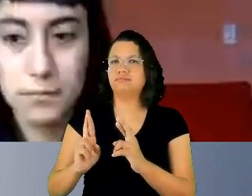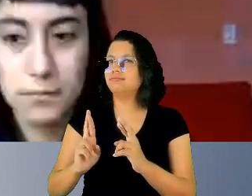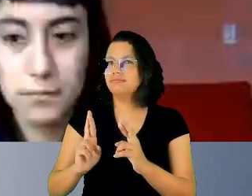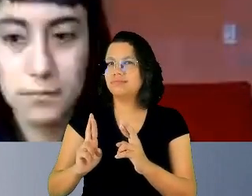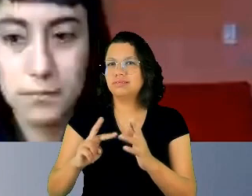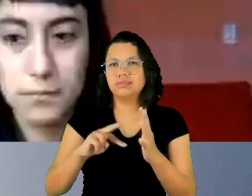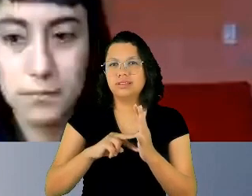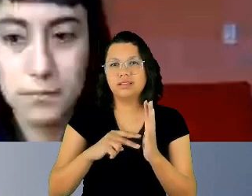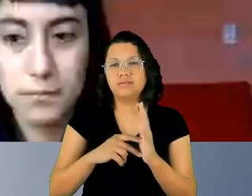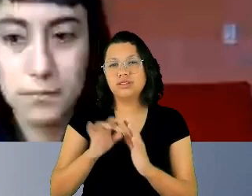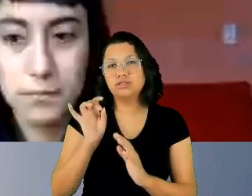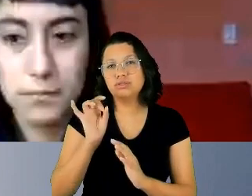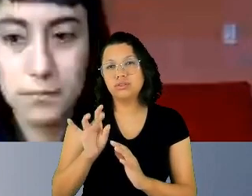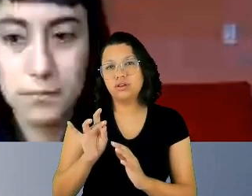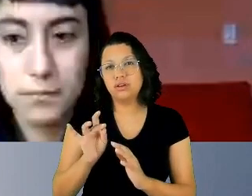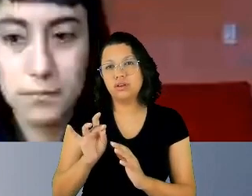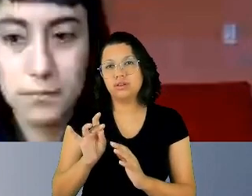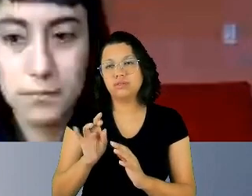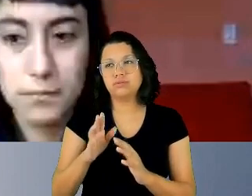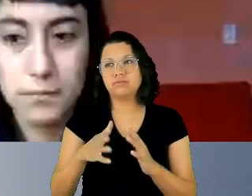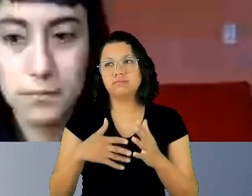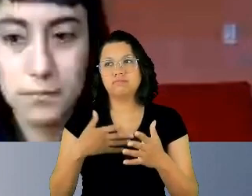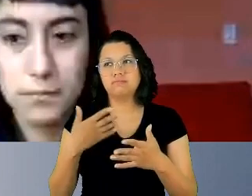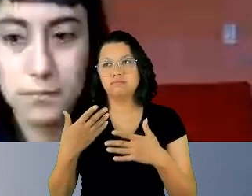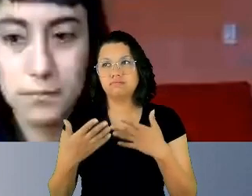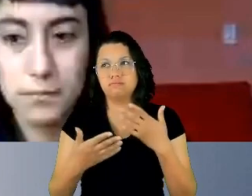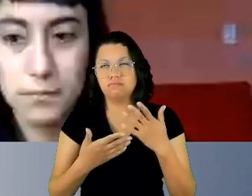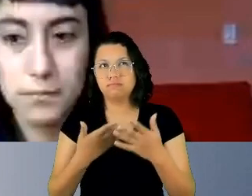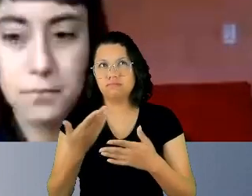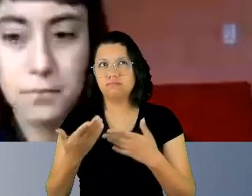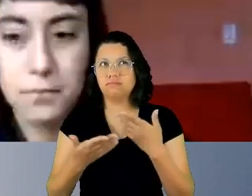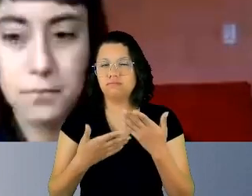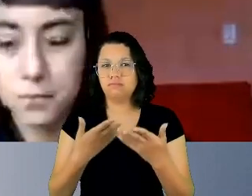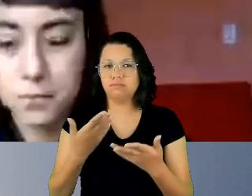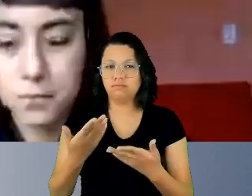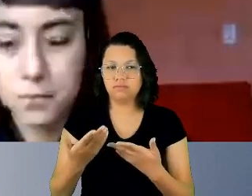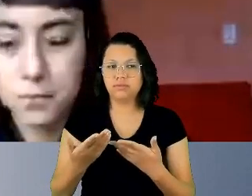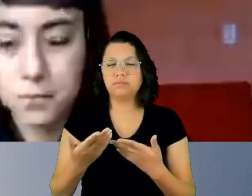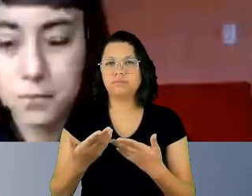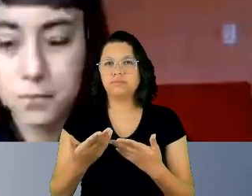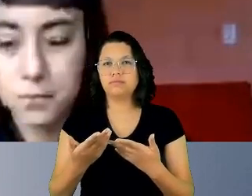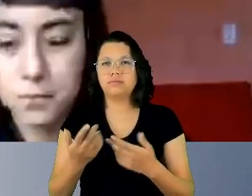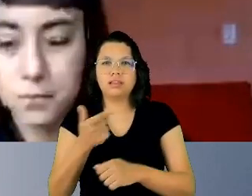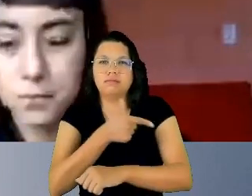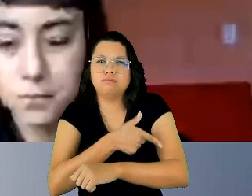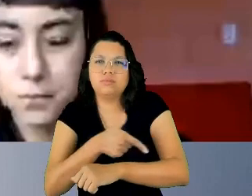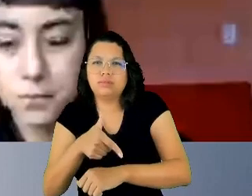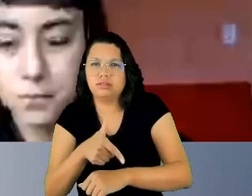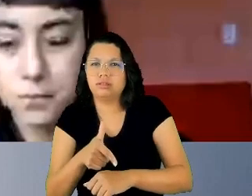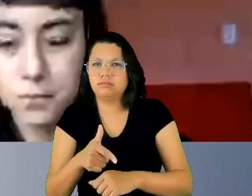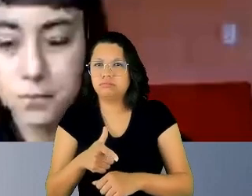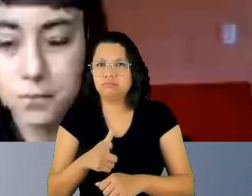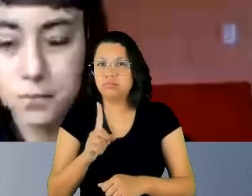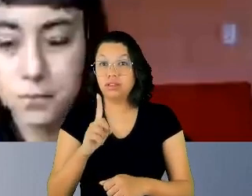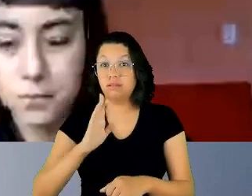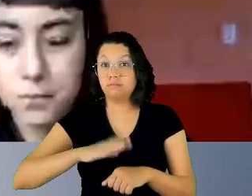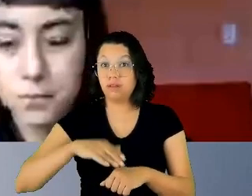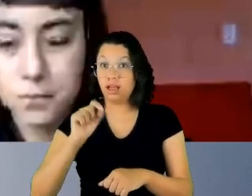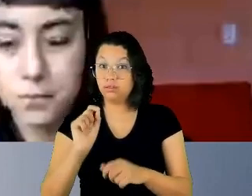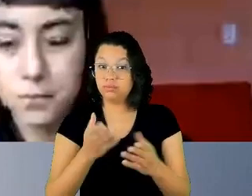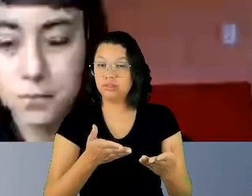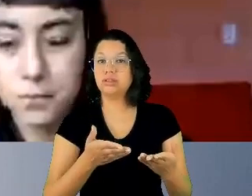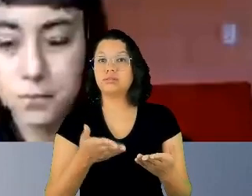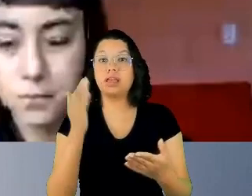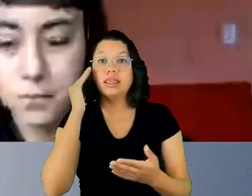tão somente de, digamos, ser educado ou cortês. É muito mais do que isso. É